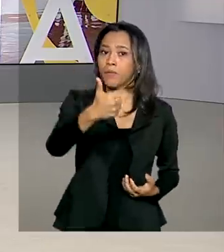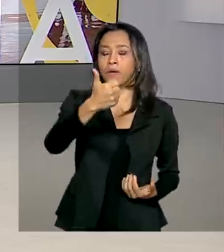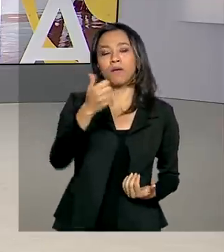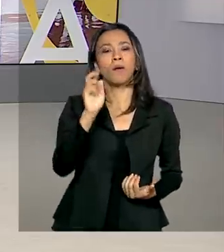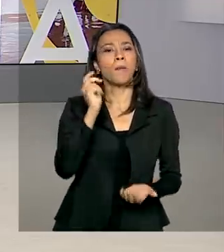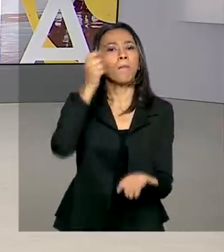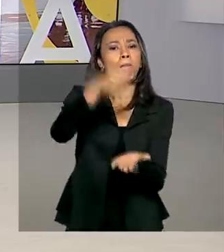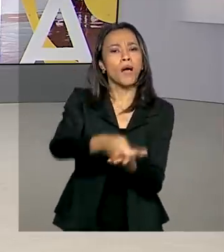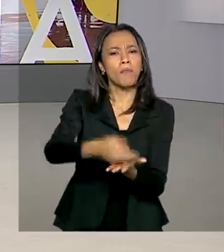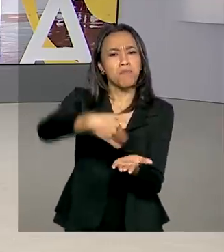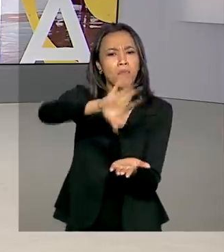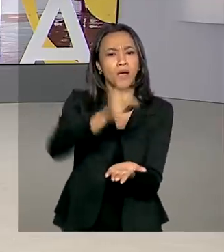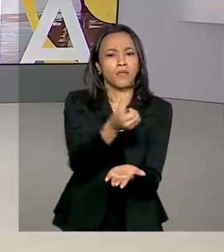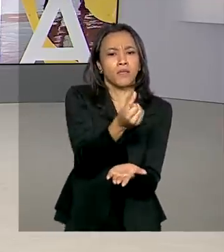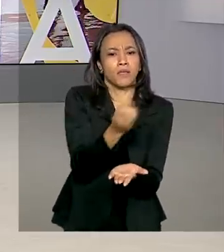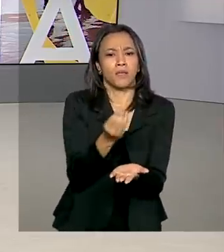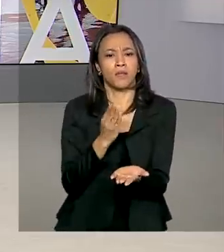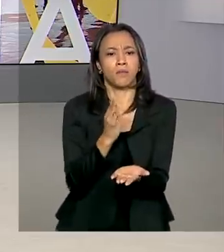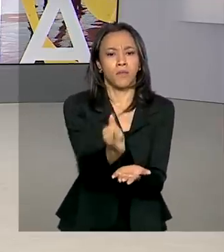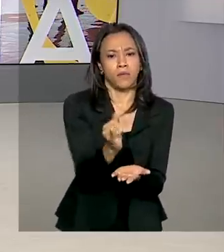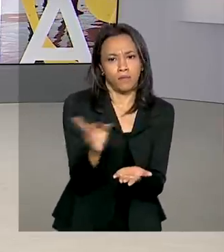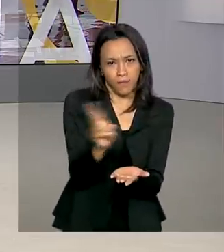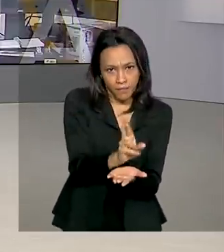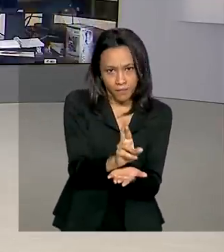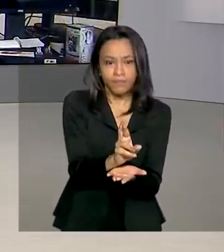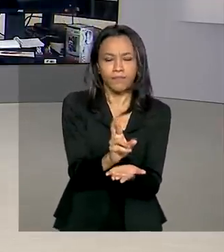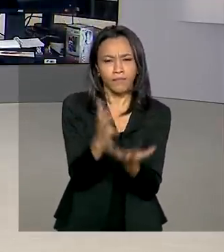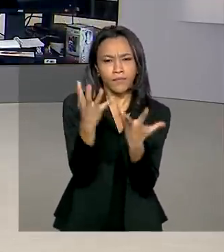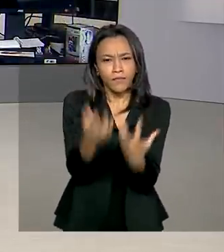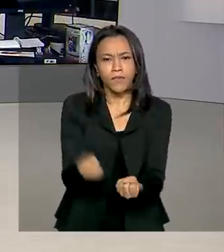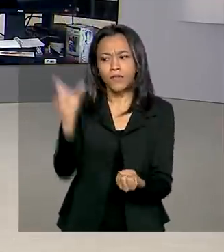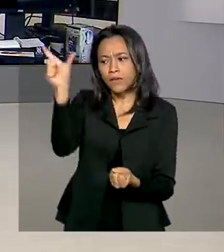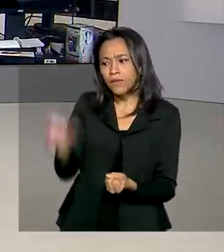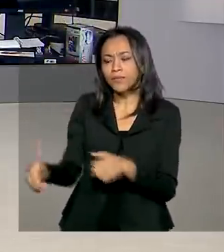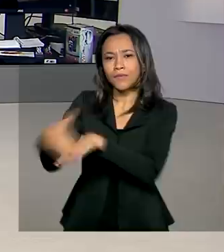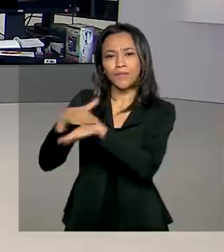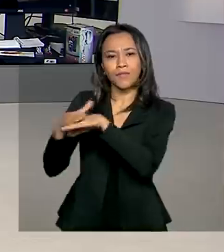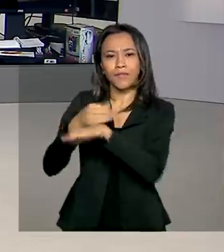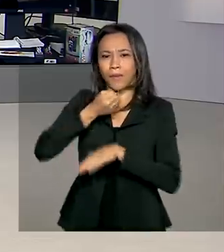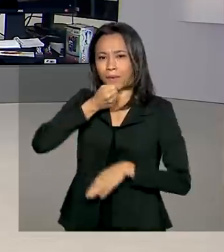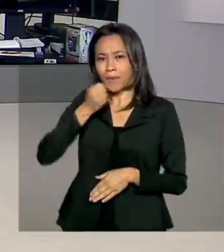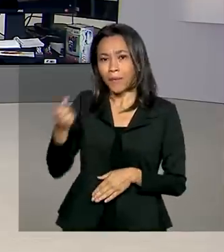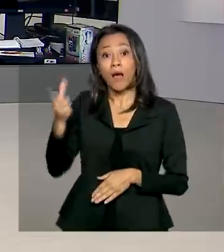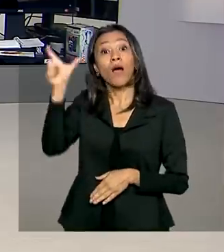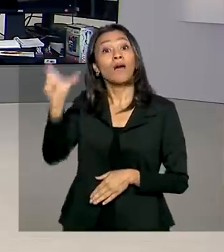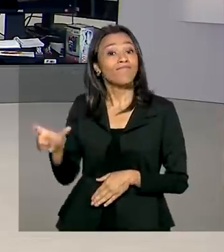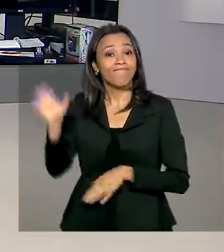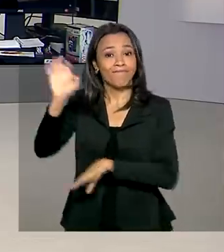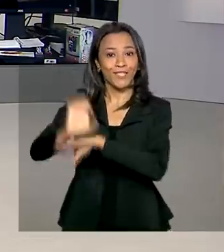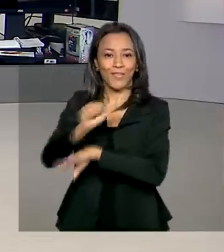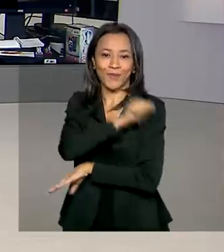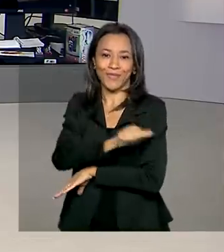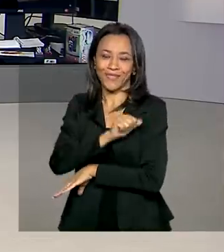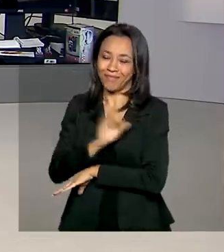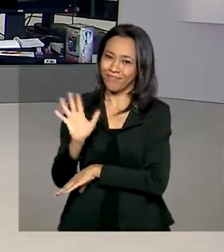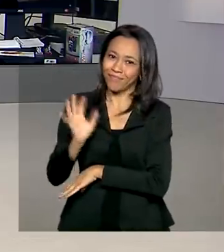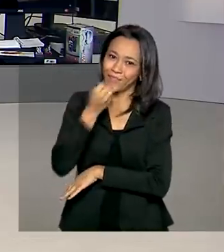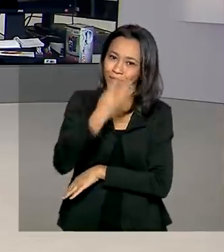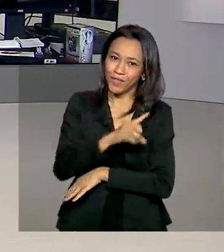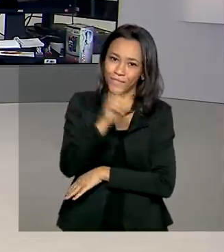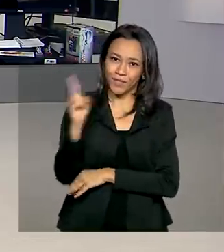no valor de mais de R 60 bilhões. Vamos conversar com o Maurício de Almeida, direto do Rio de Janeiro. Maurício, bom dia.